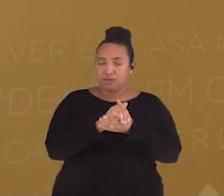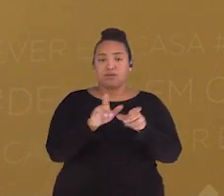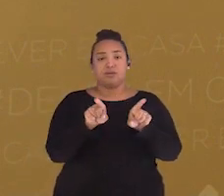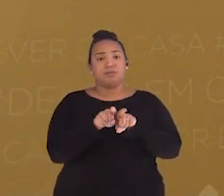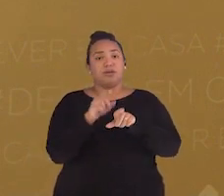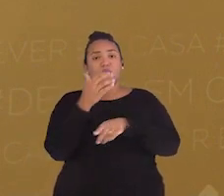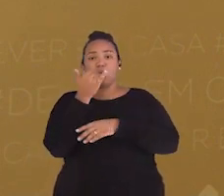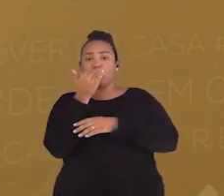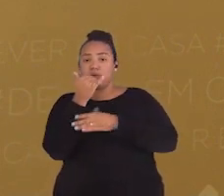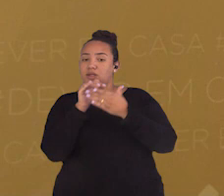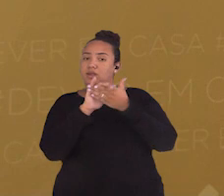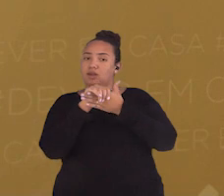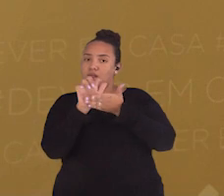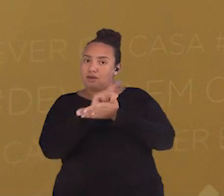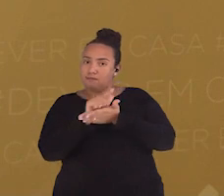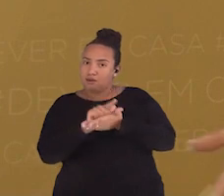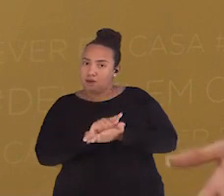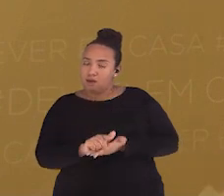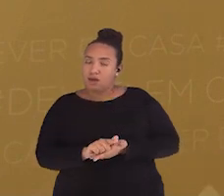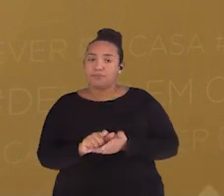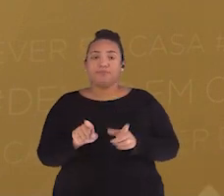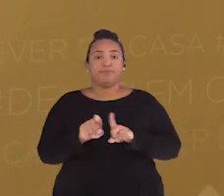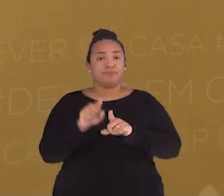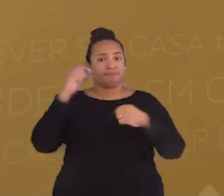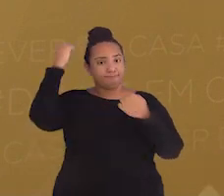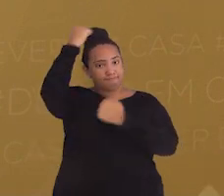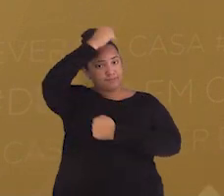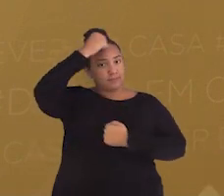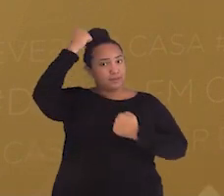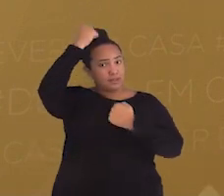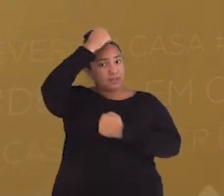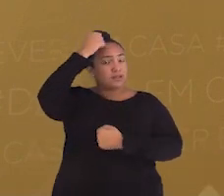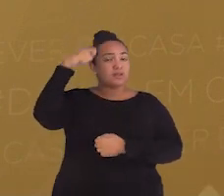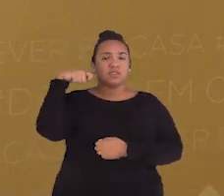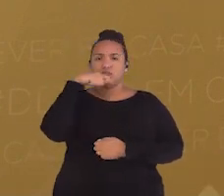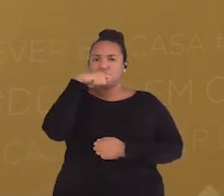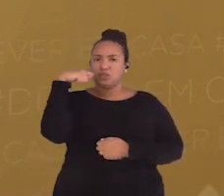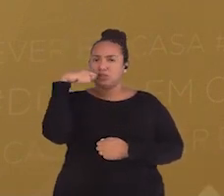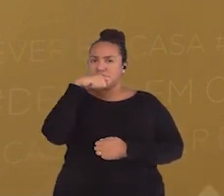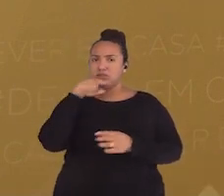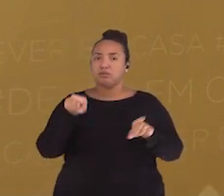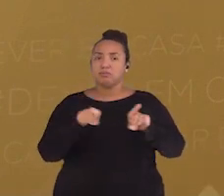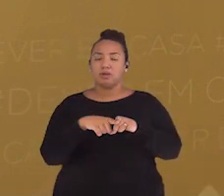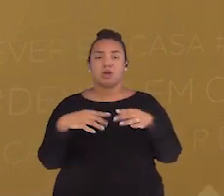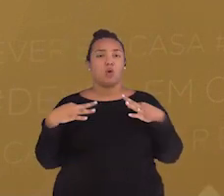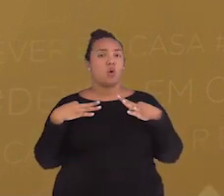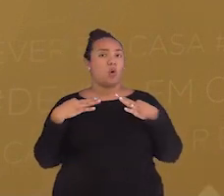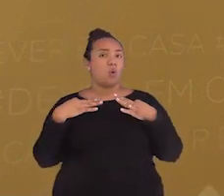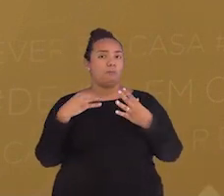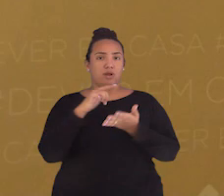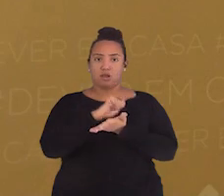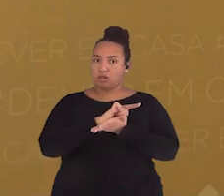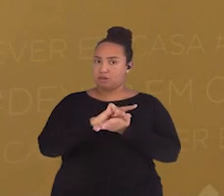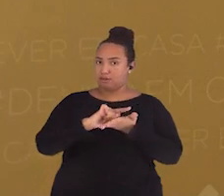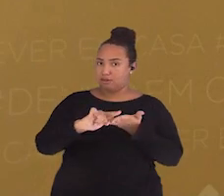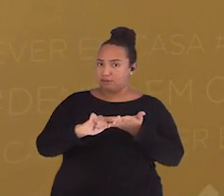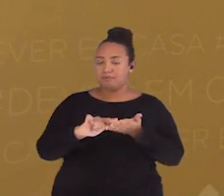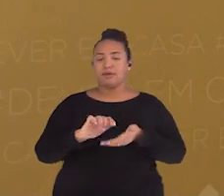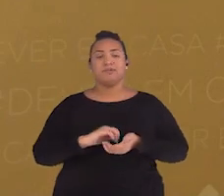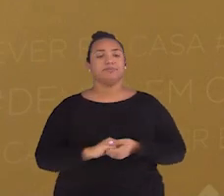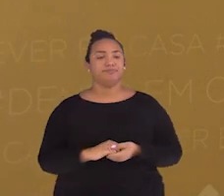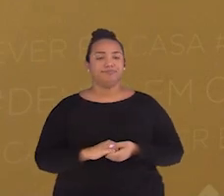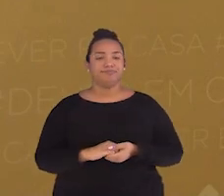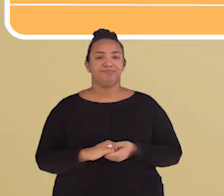antes de comer uma refeição, tomar banho, escovar os dentes e usar roupas limpas e dentre